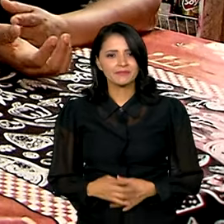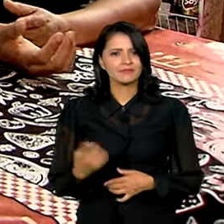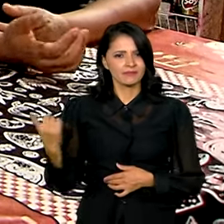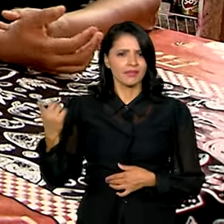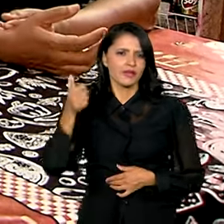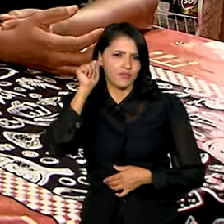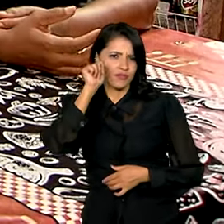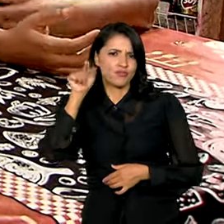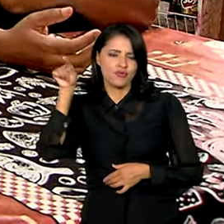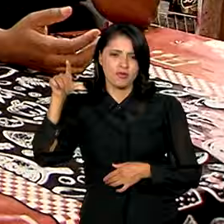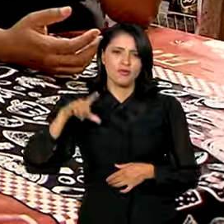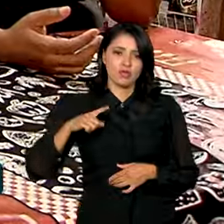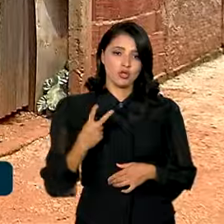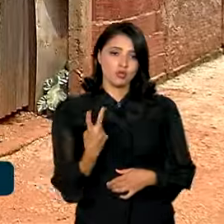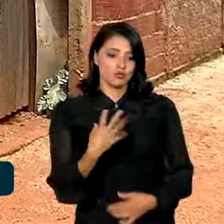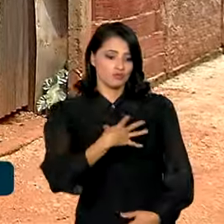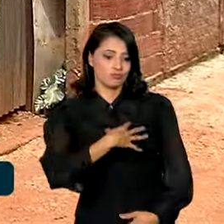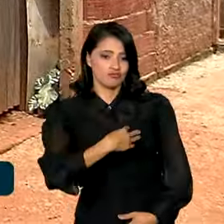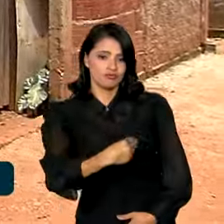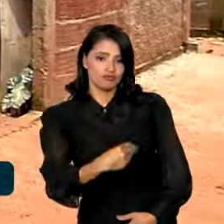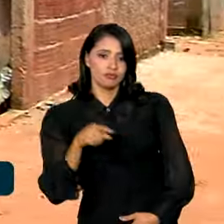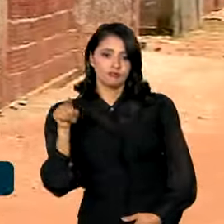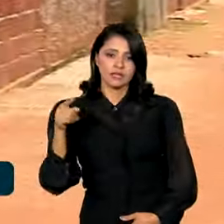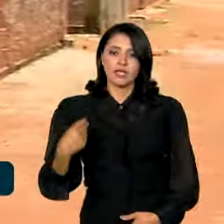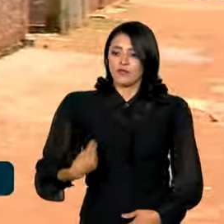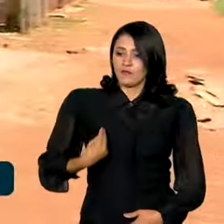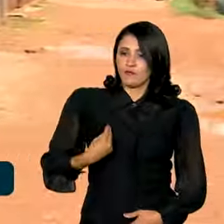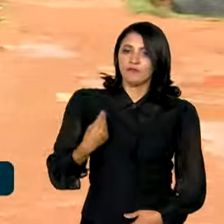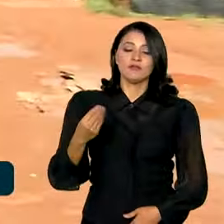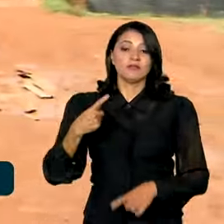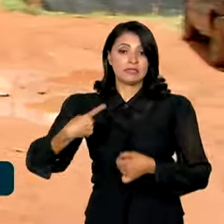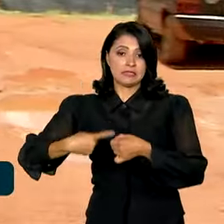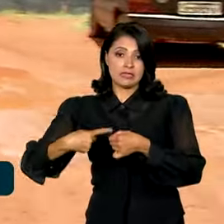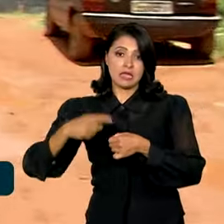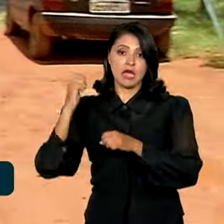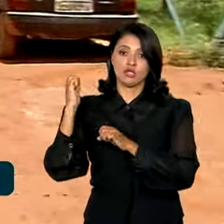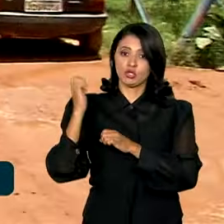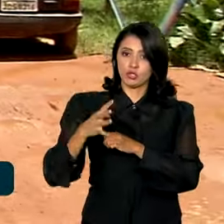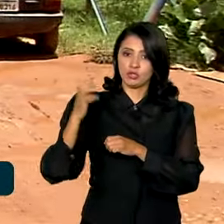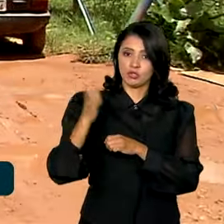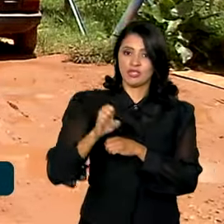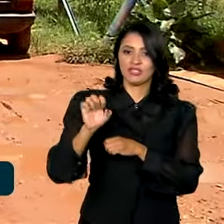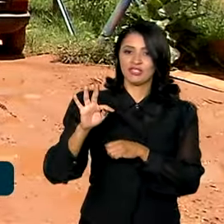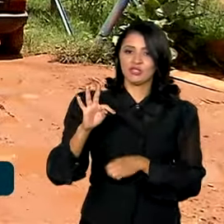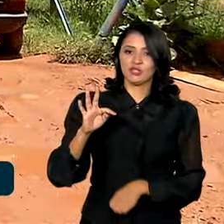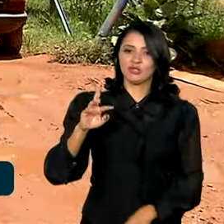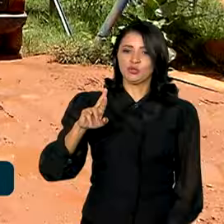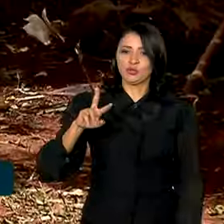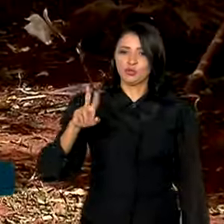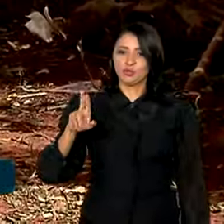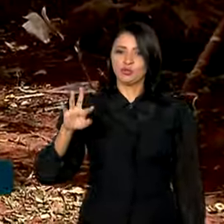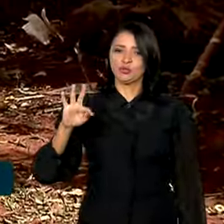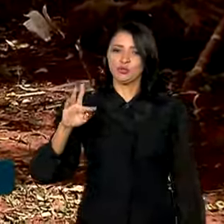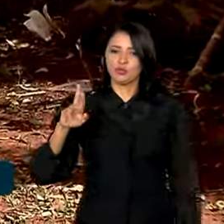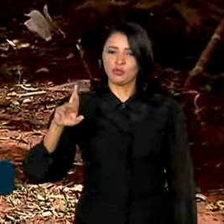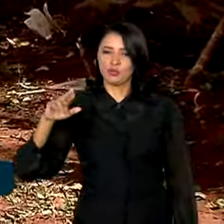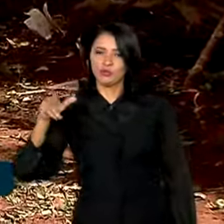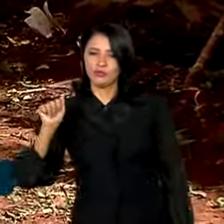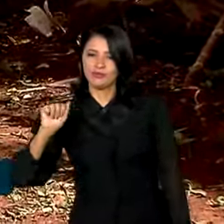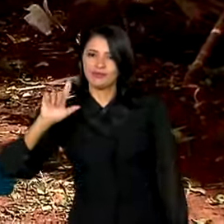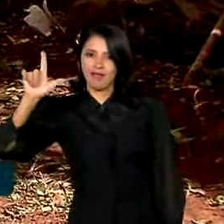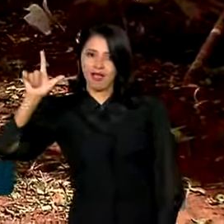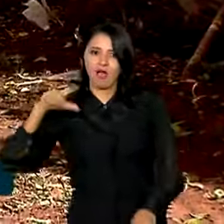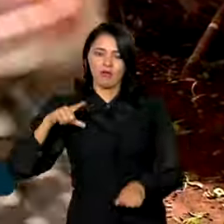Elisângela tem dois filhos. Eles vivem na cidade estrutural, uma comunidade que cresceu em torno do